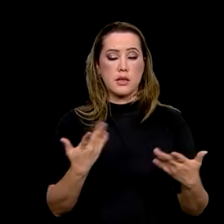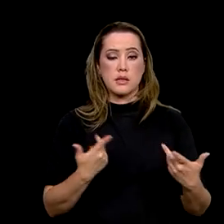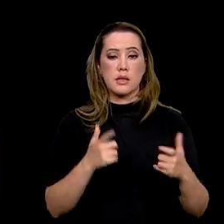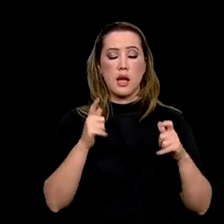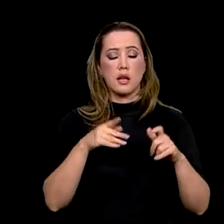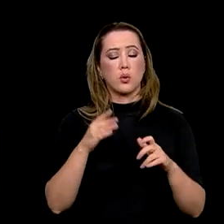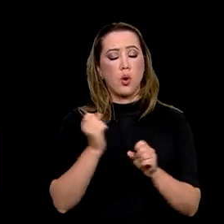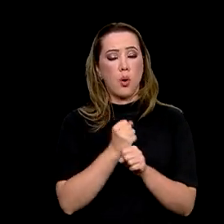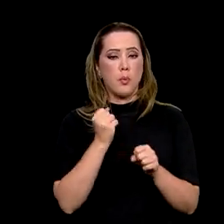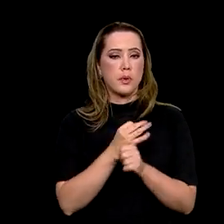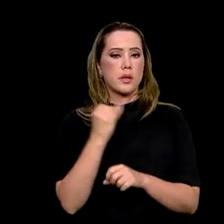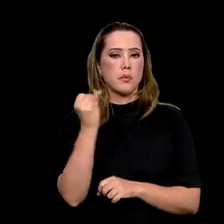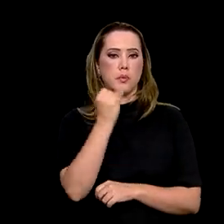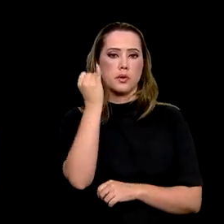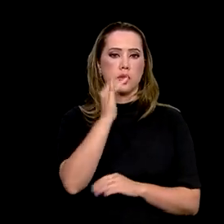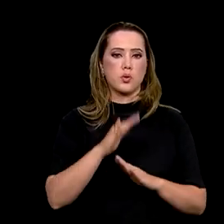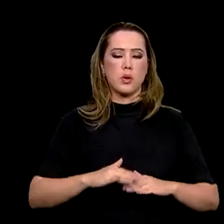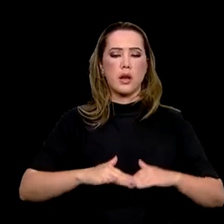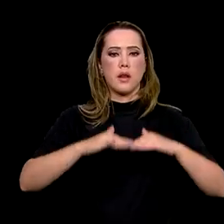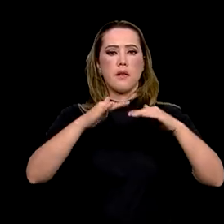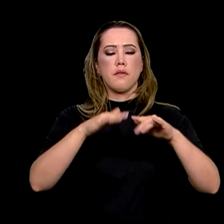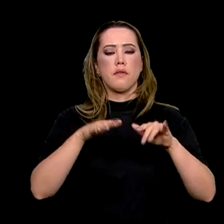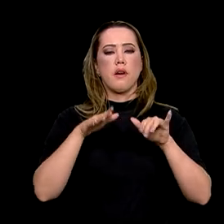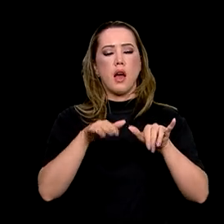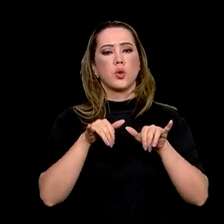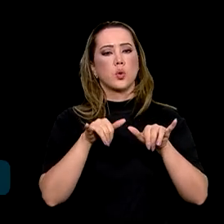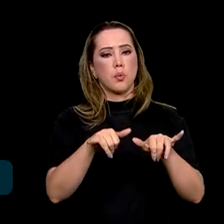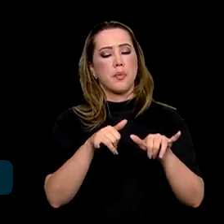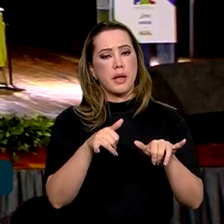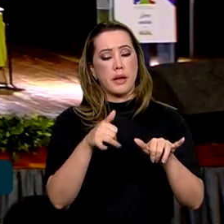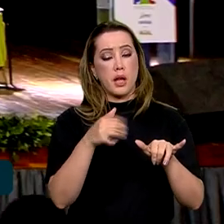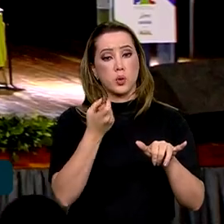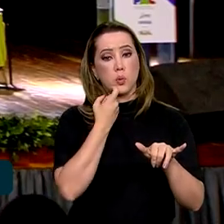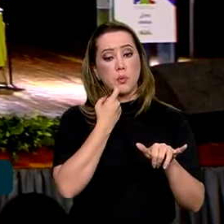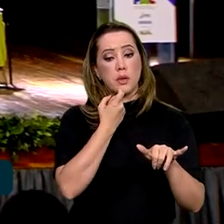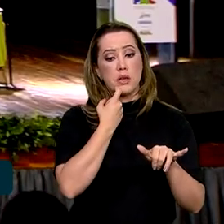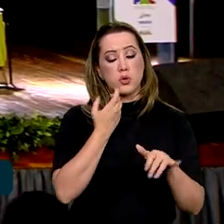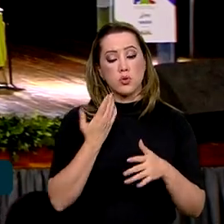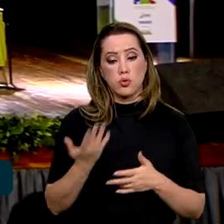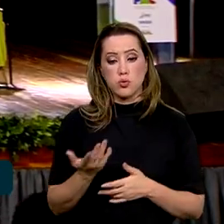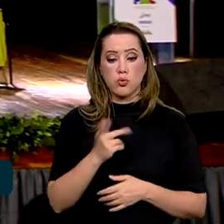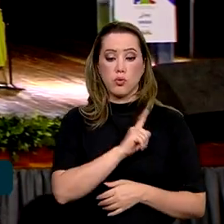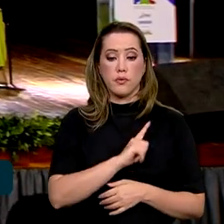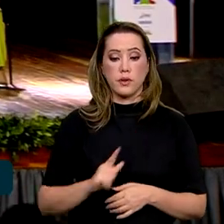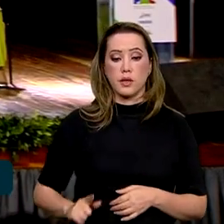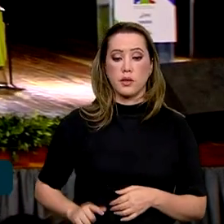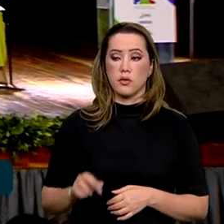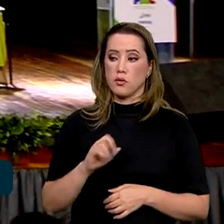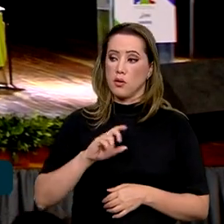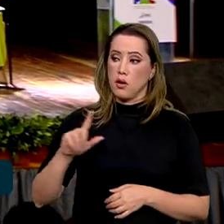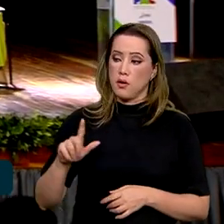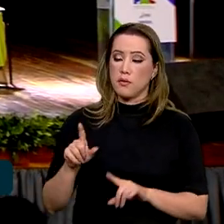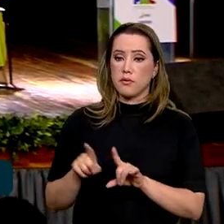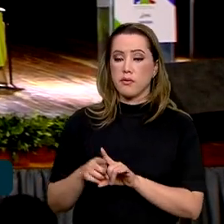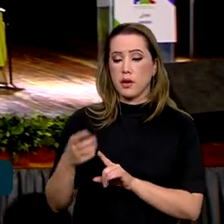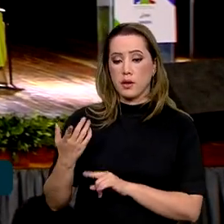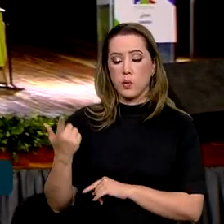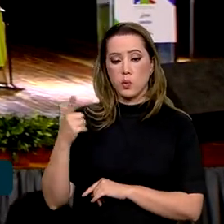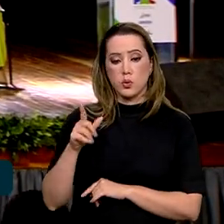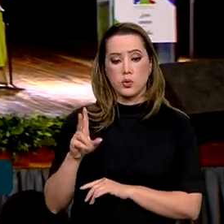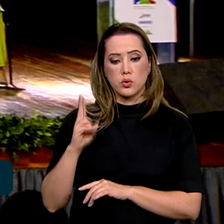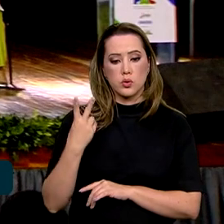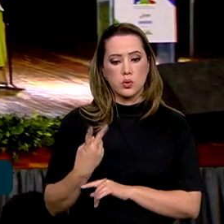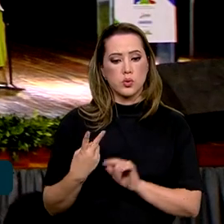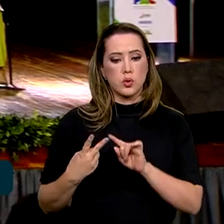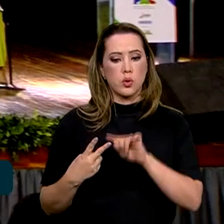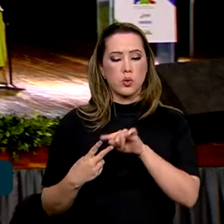faz uma ligação estratégica, sabe que o governador Rafael e o prefeito, doutor Pessoa, todos os líderes, há duas